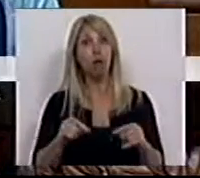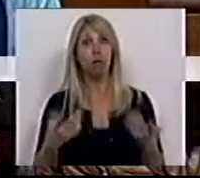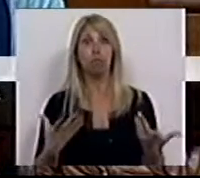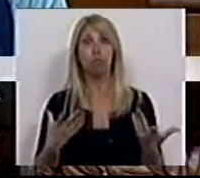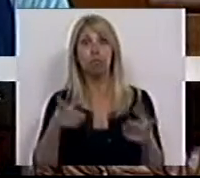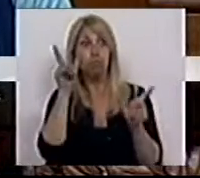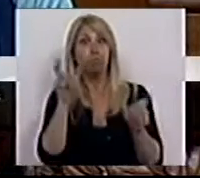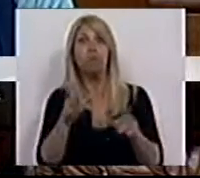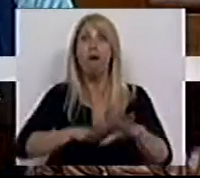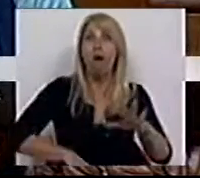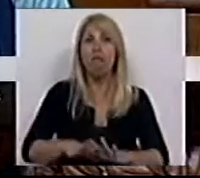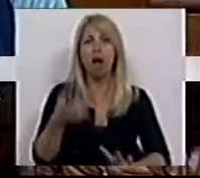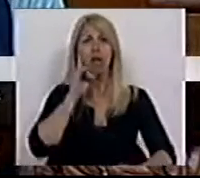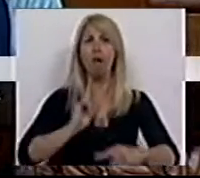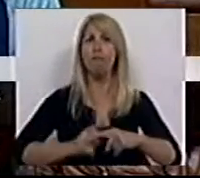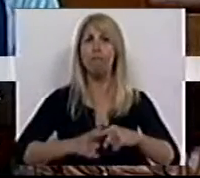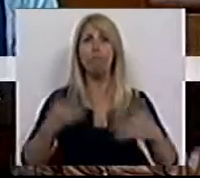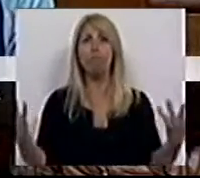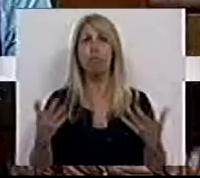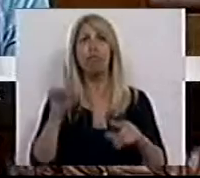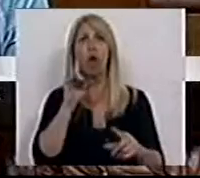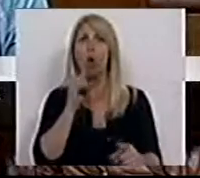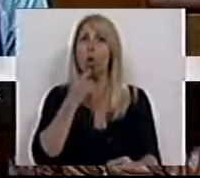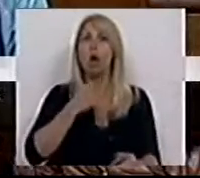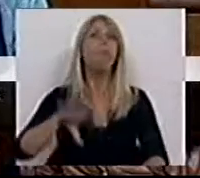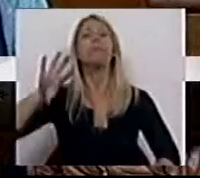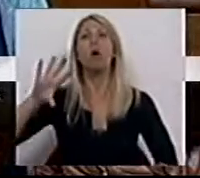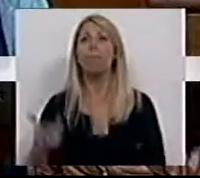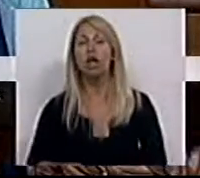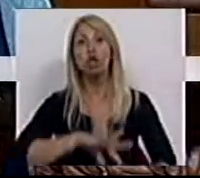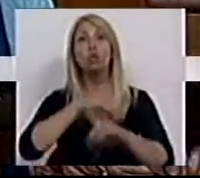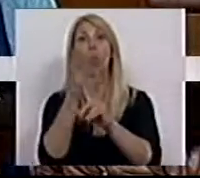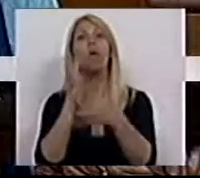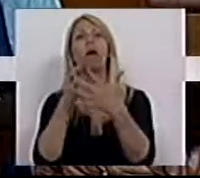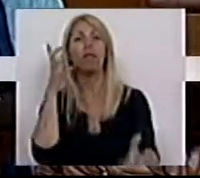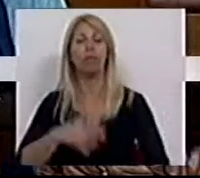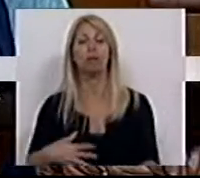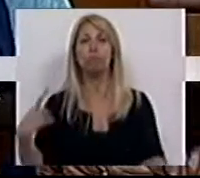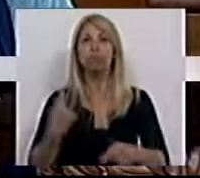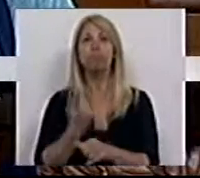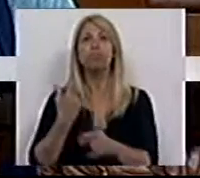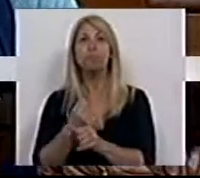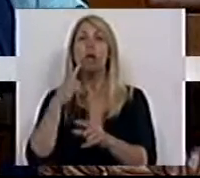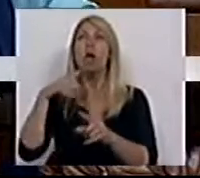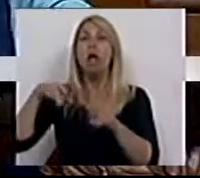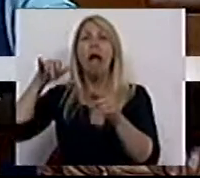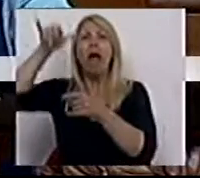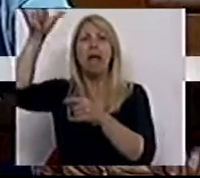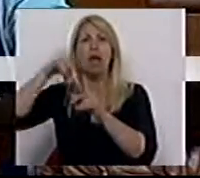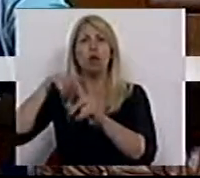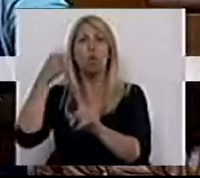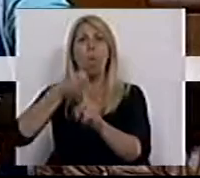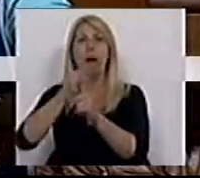o país. Outra questão bastante relevante é a aquisição de meios aéreos de combate a incêndios. É